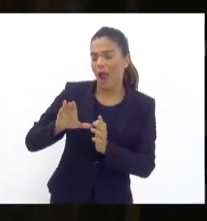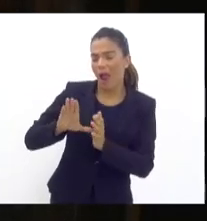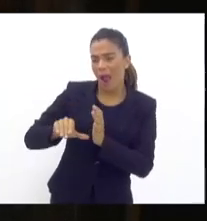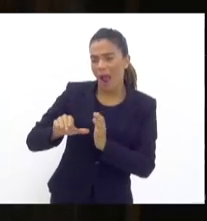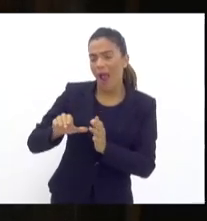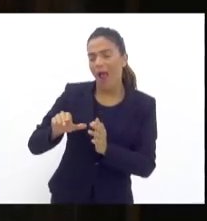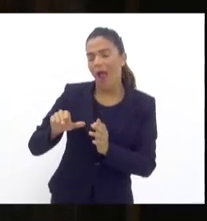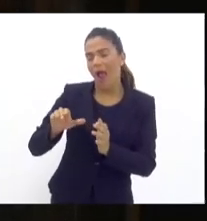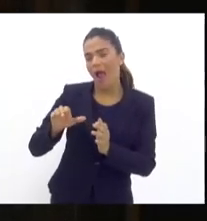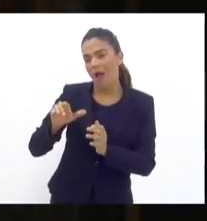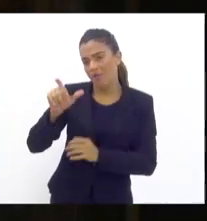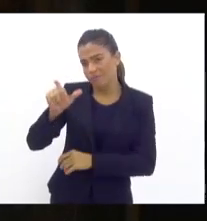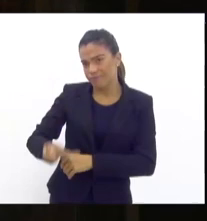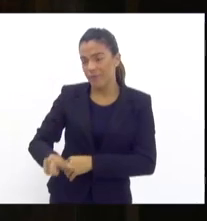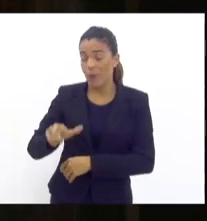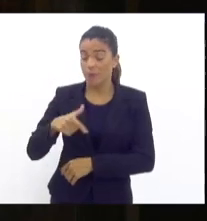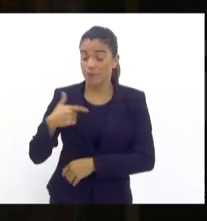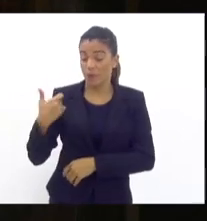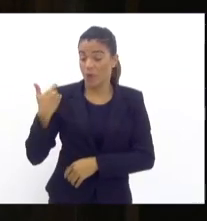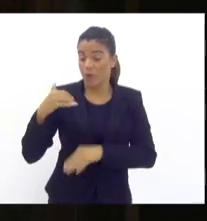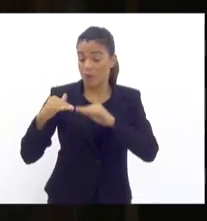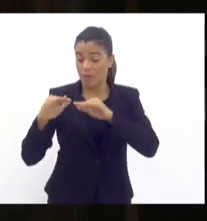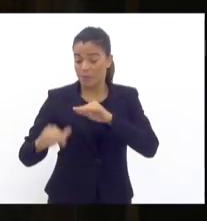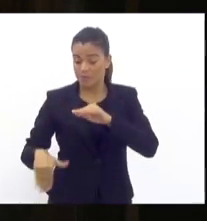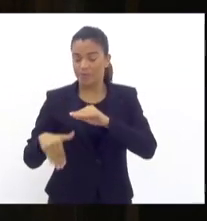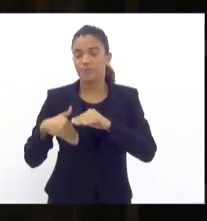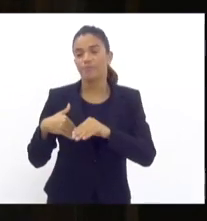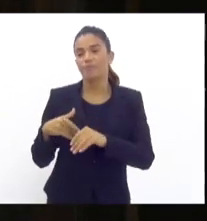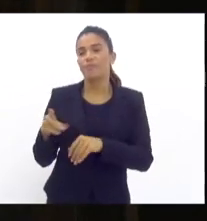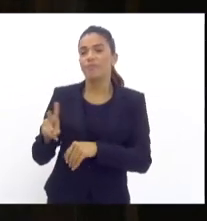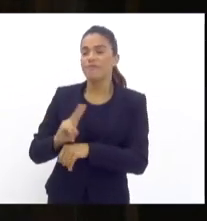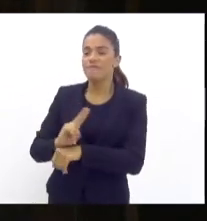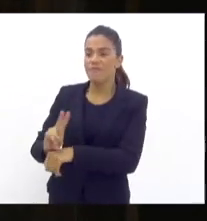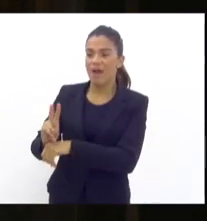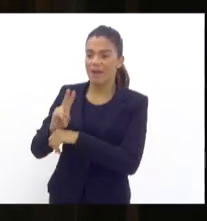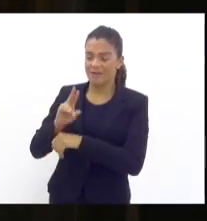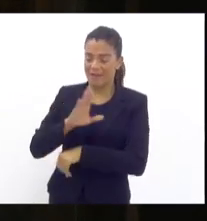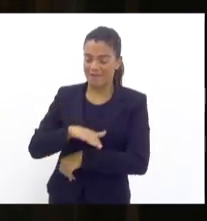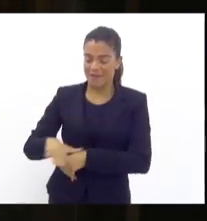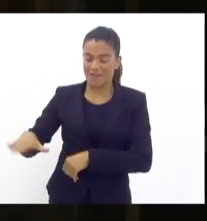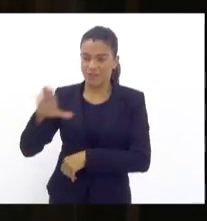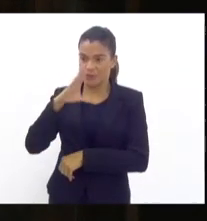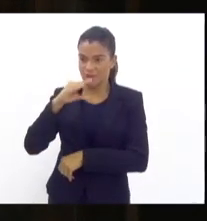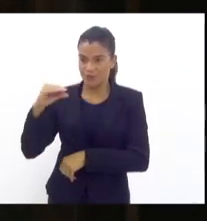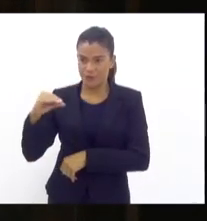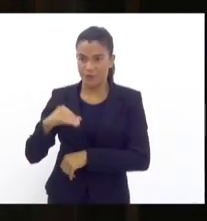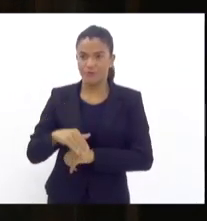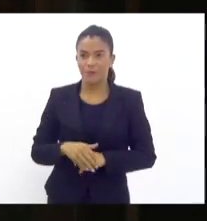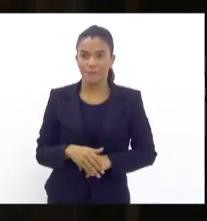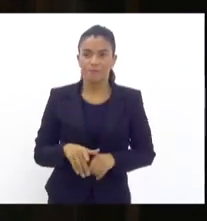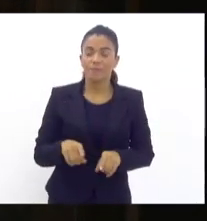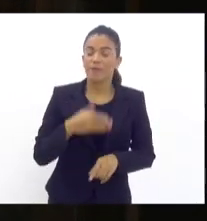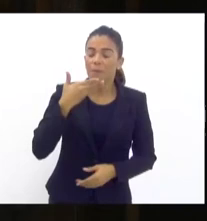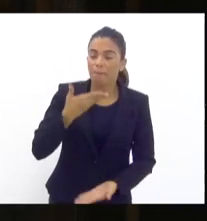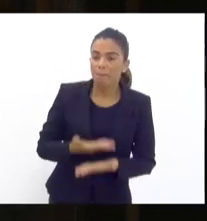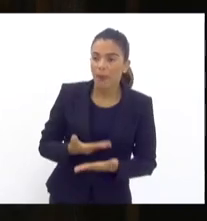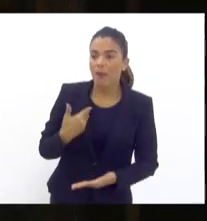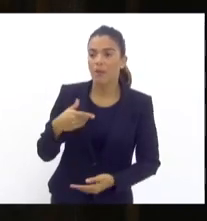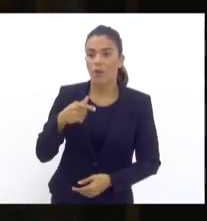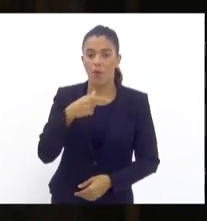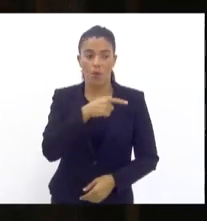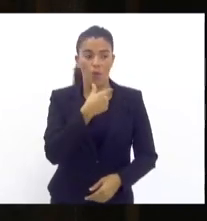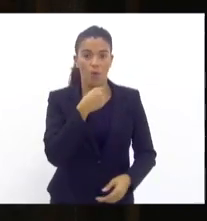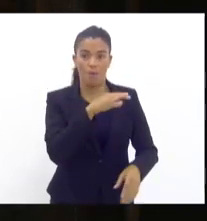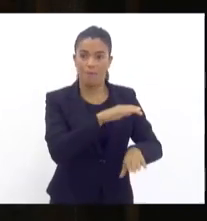essa dupla. O menor foi levado à vara da infância e juventude, e o menor, e o maior, à vara criminal competente. Pasmem, o maior